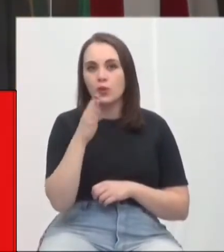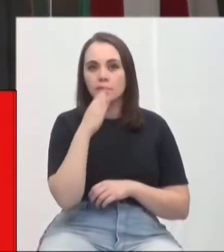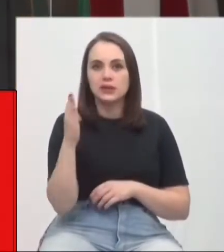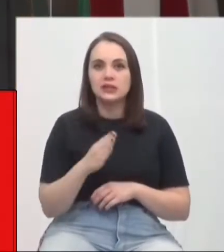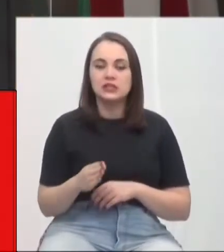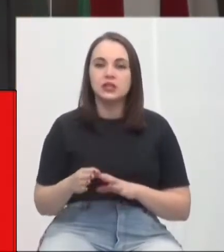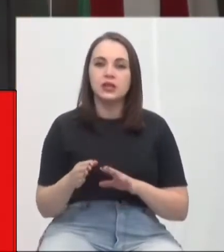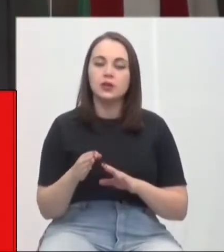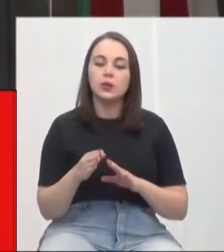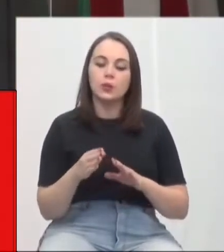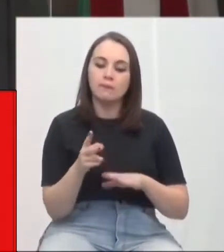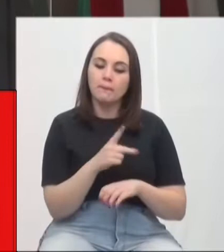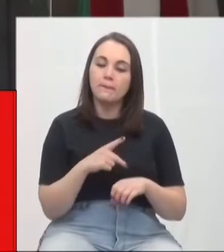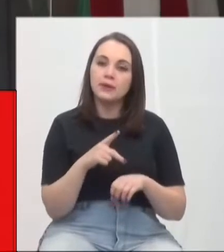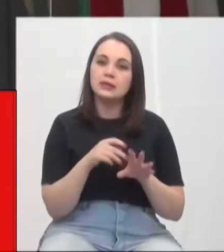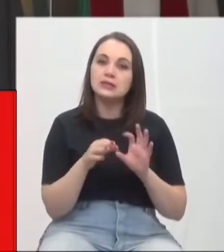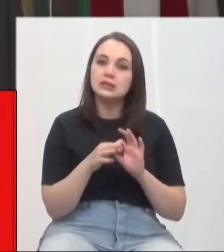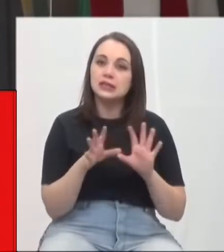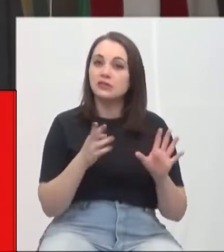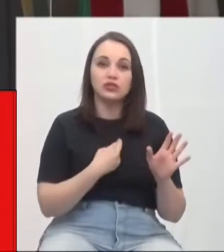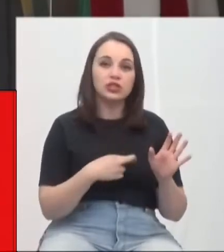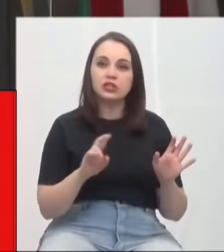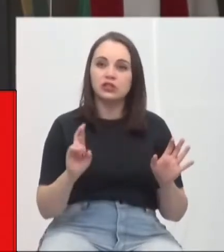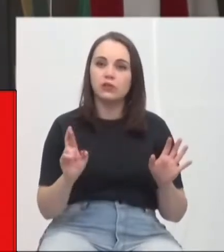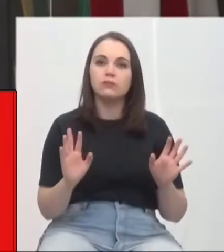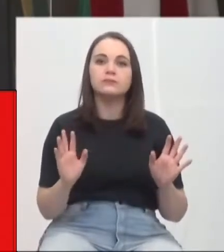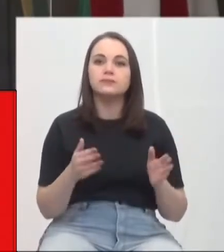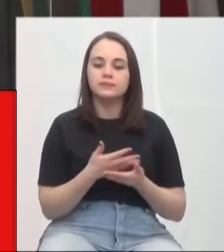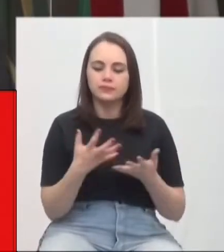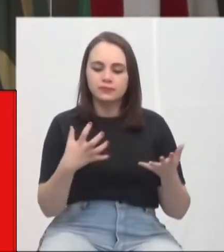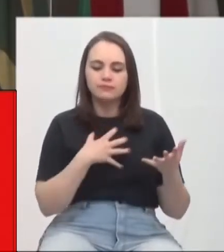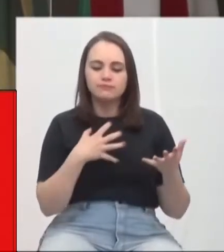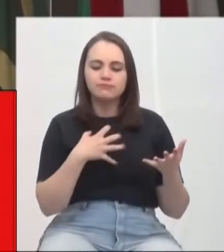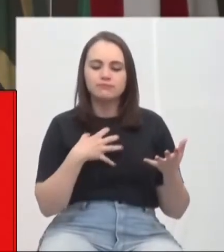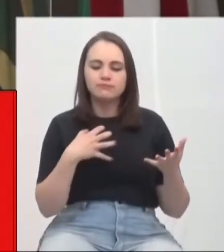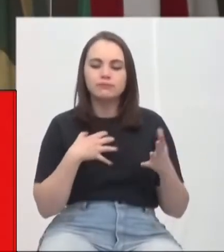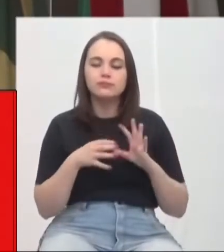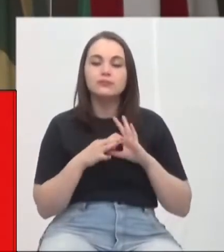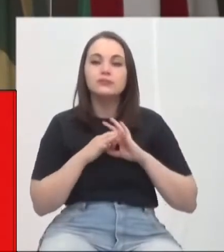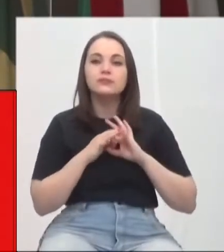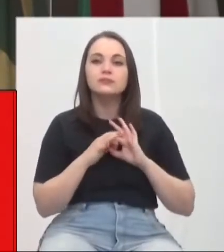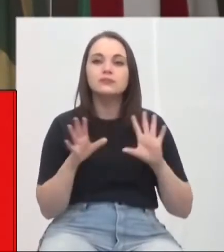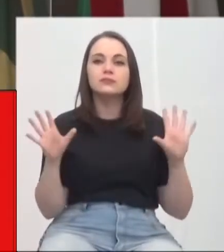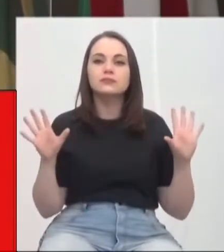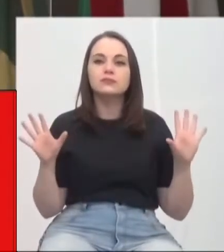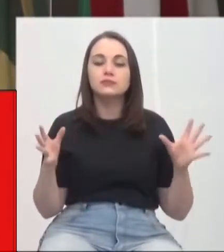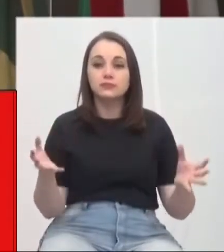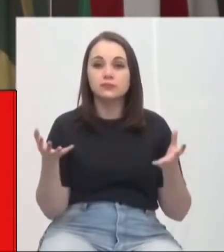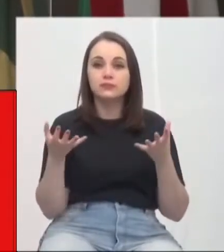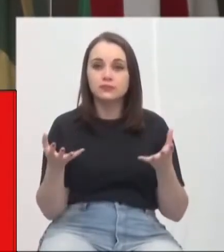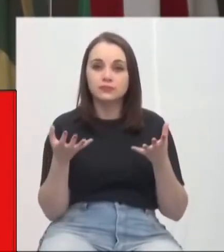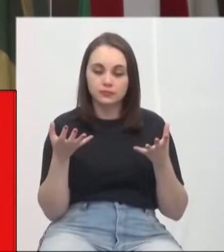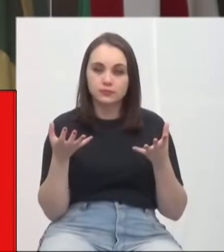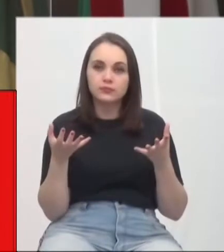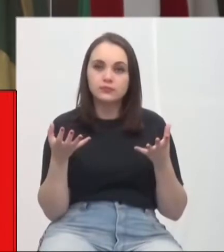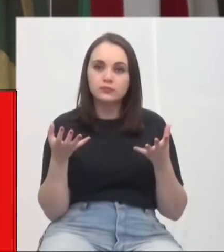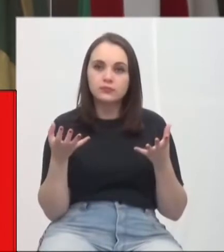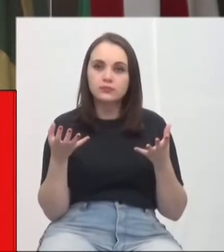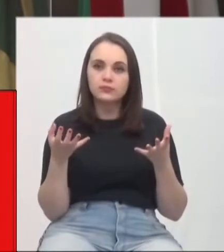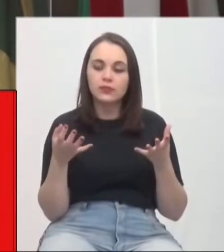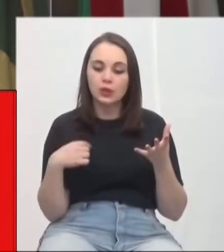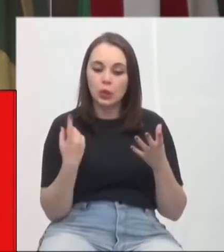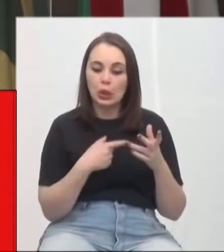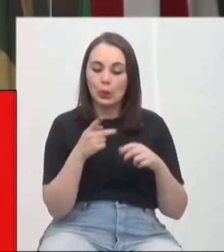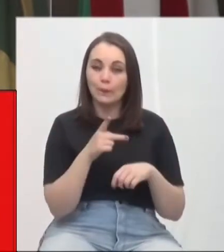um país laico. Tudo isso nos deixa com um certo sentimento de liberdade e queremos que essa, a nossa